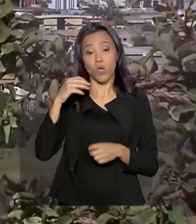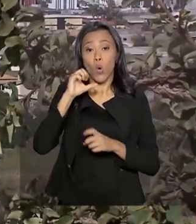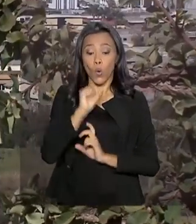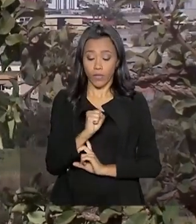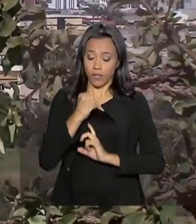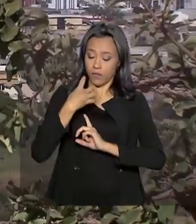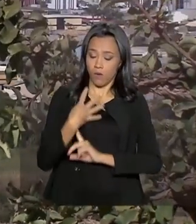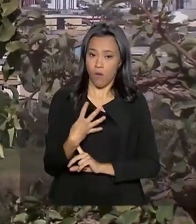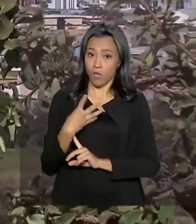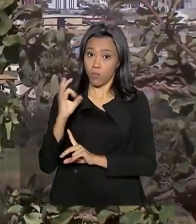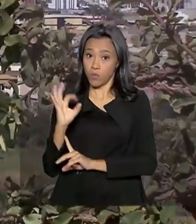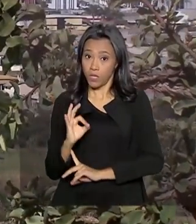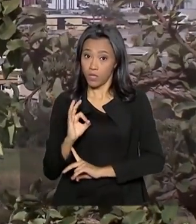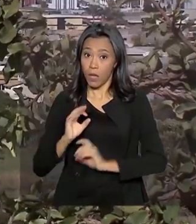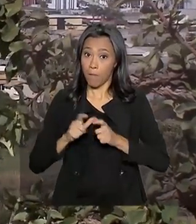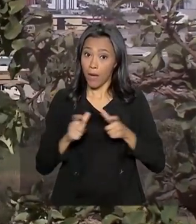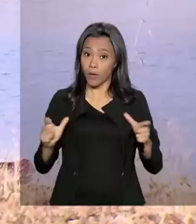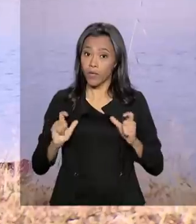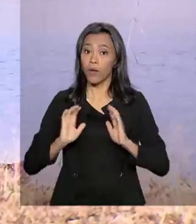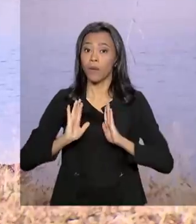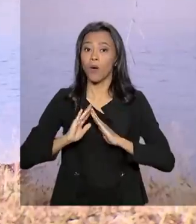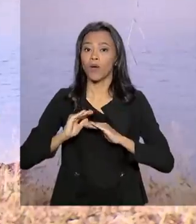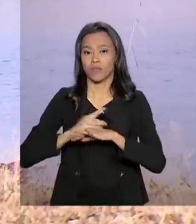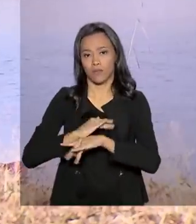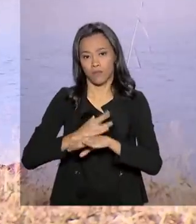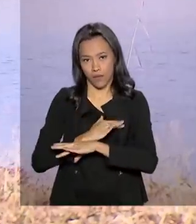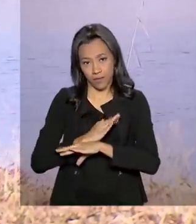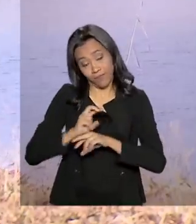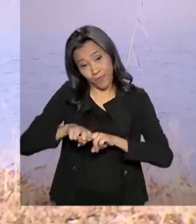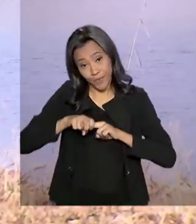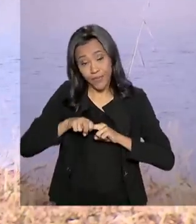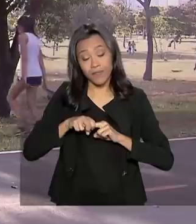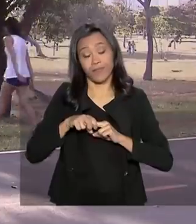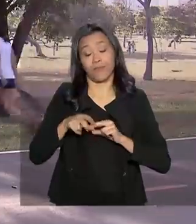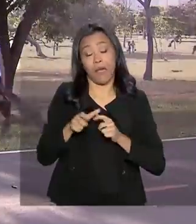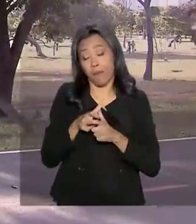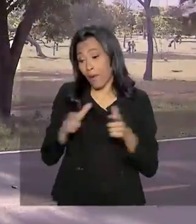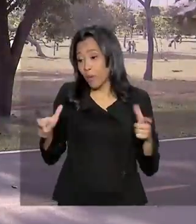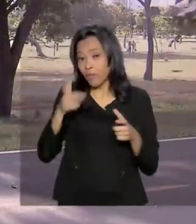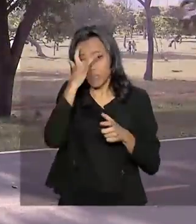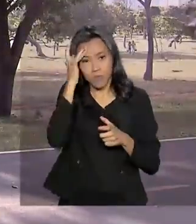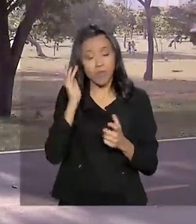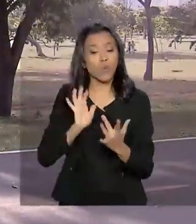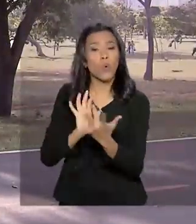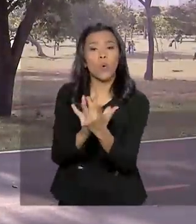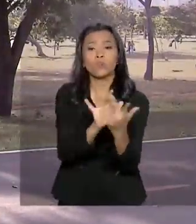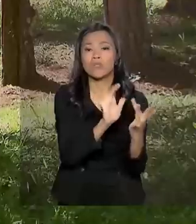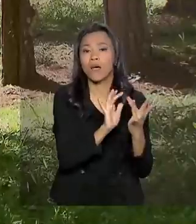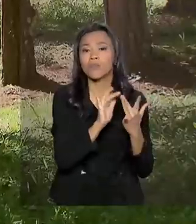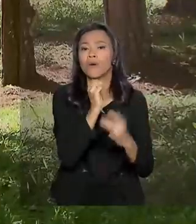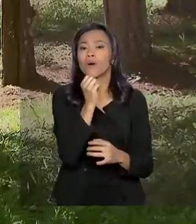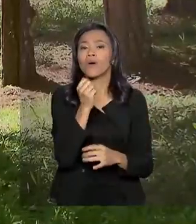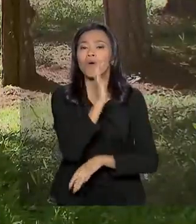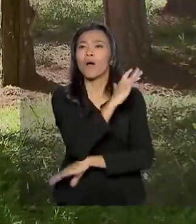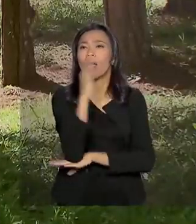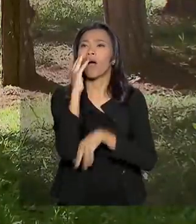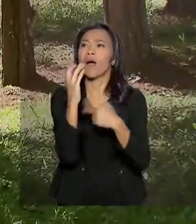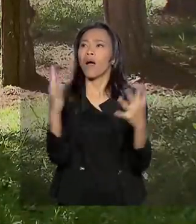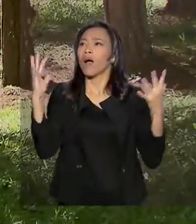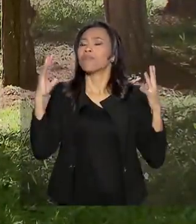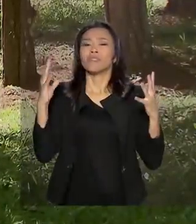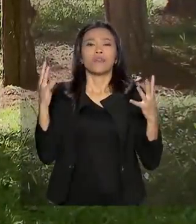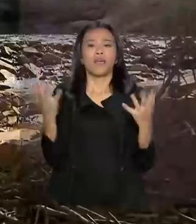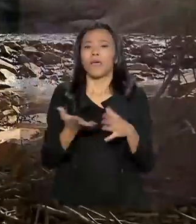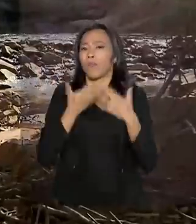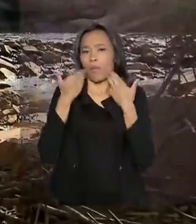da população mora nas cidades. Por isso, para muita gente, o contato com áreas verdes é essencial para